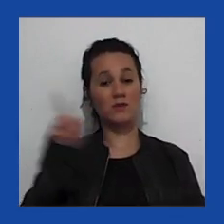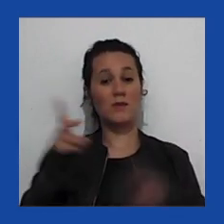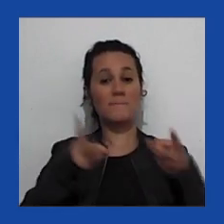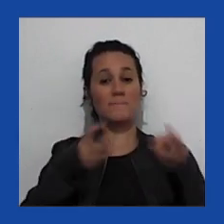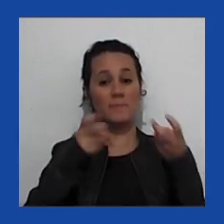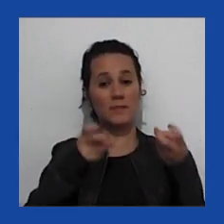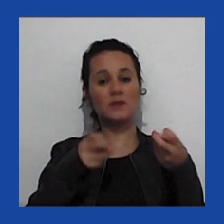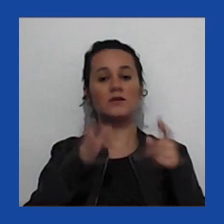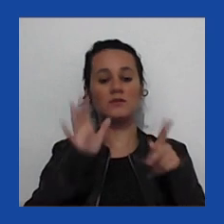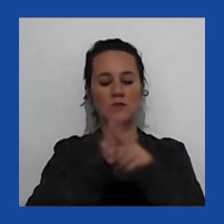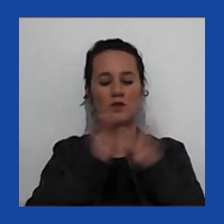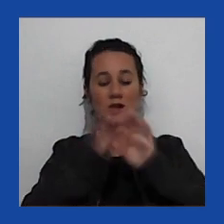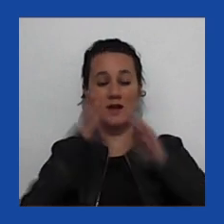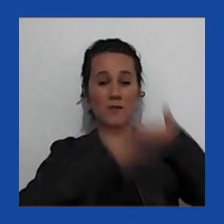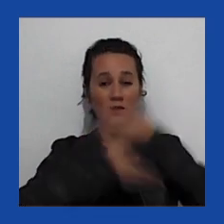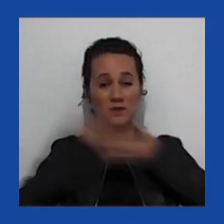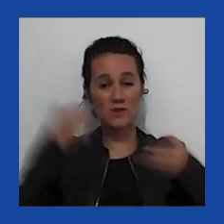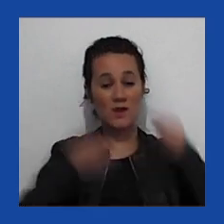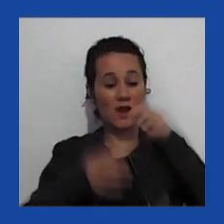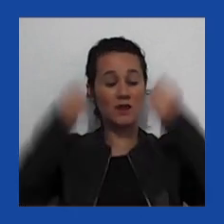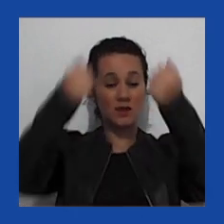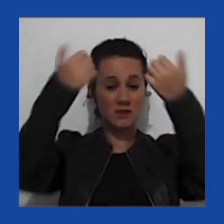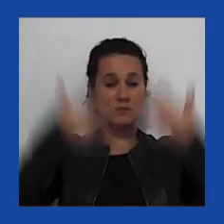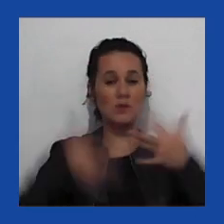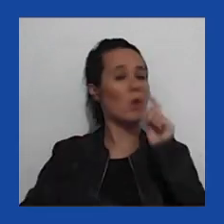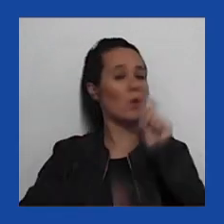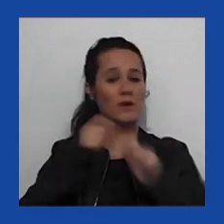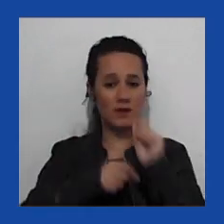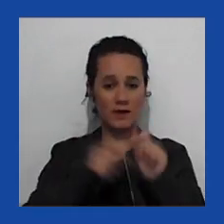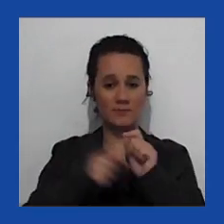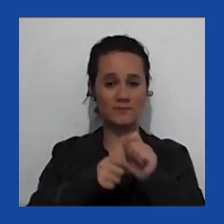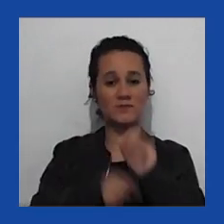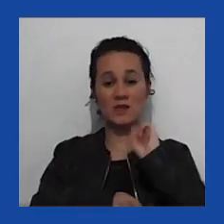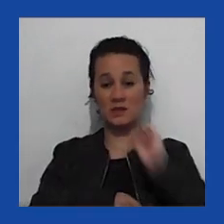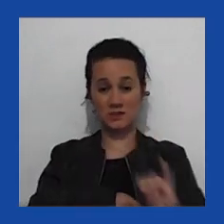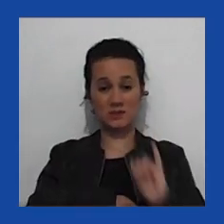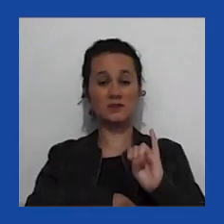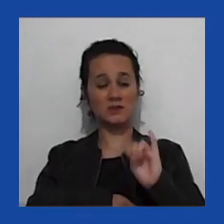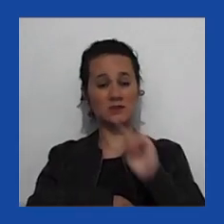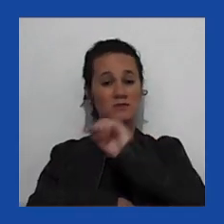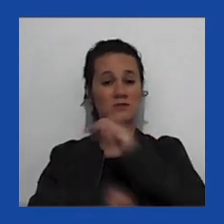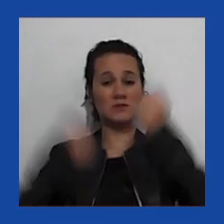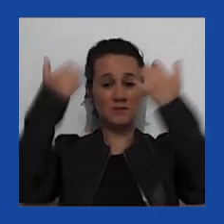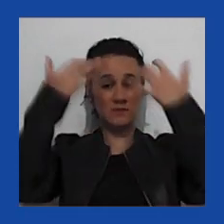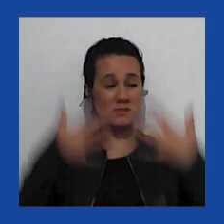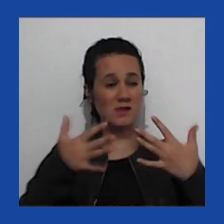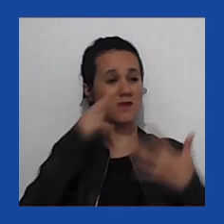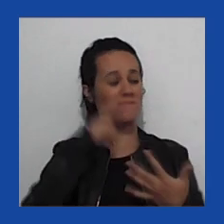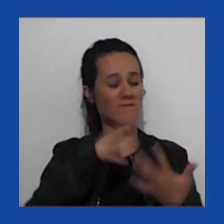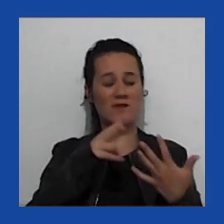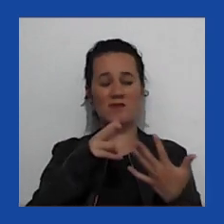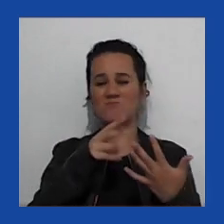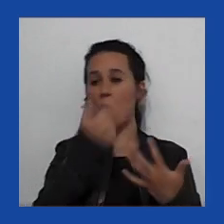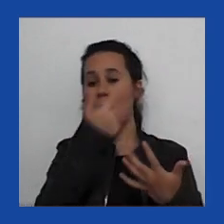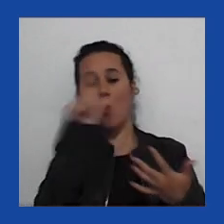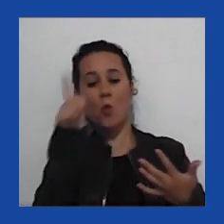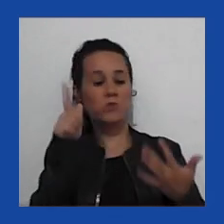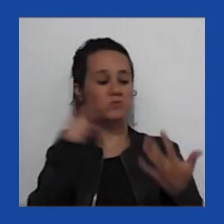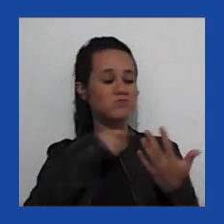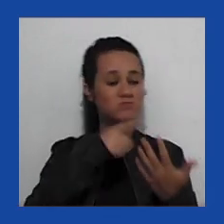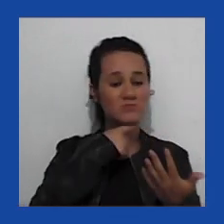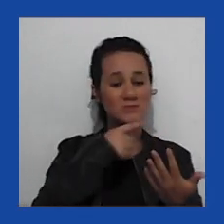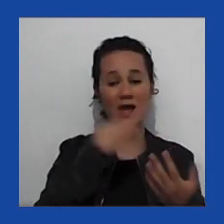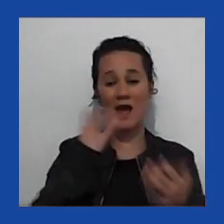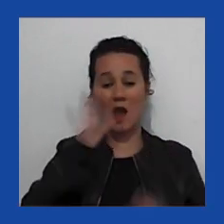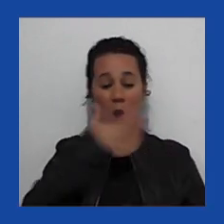democracias. Ele escreveu o seguinte, se você diga que não existem alternativas econômicas, governo não